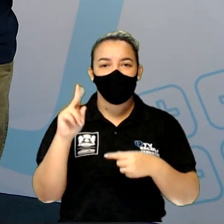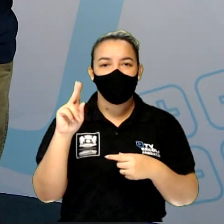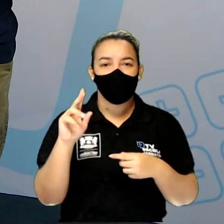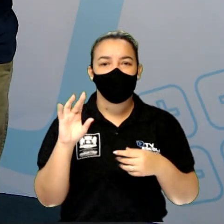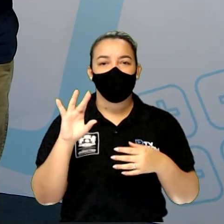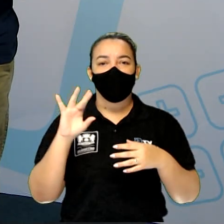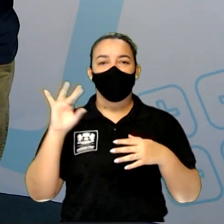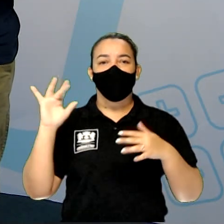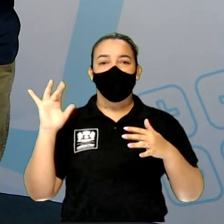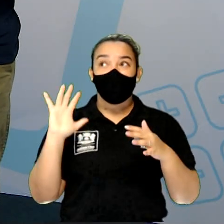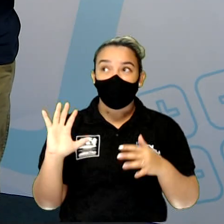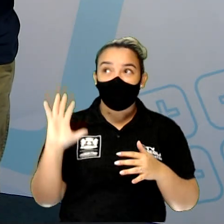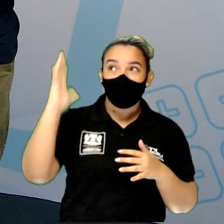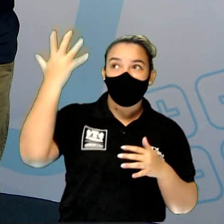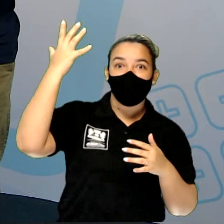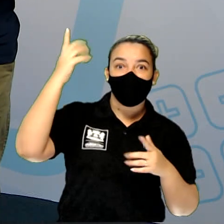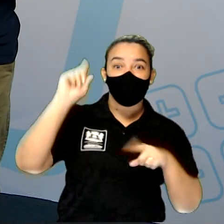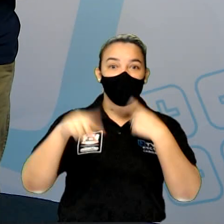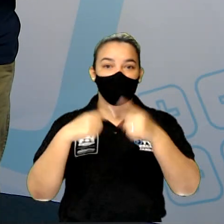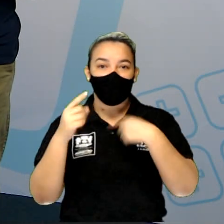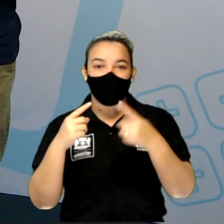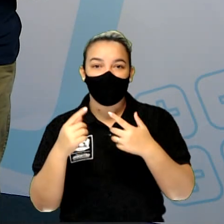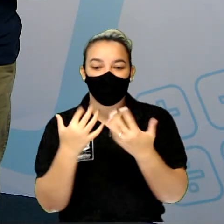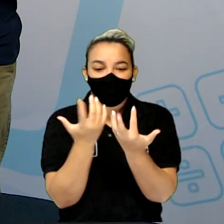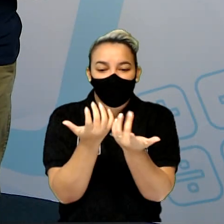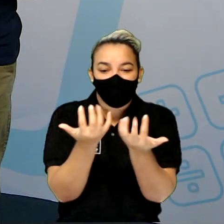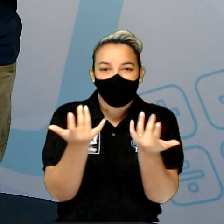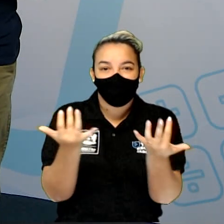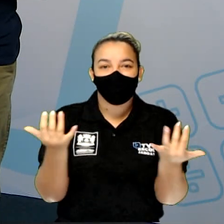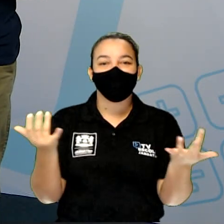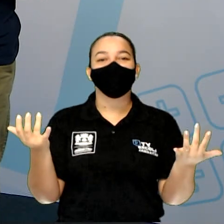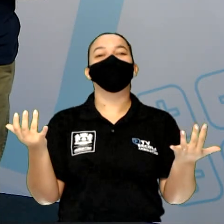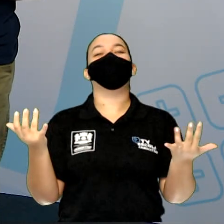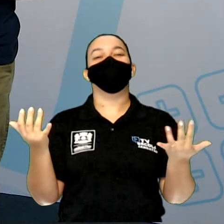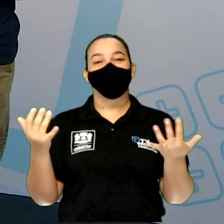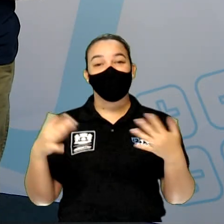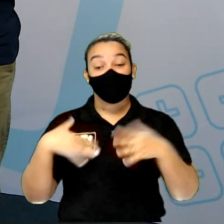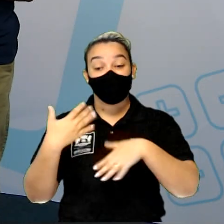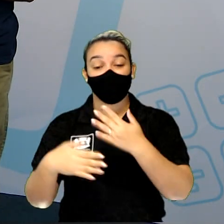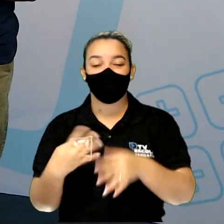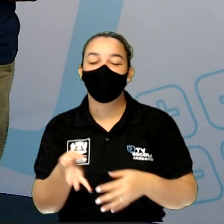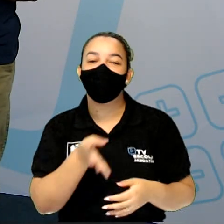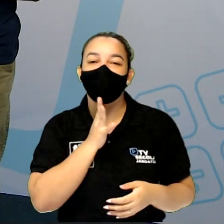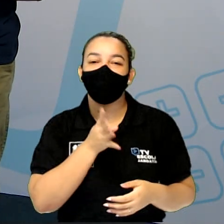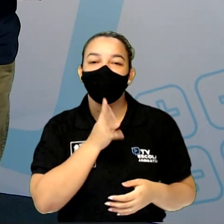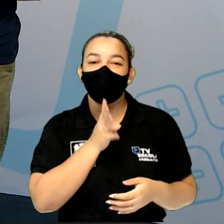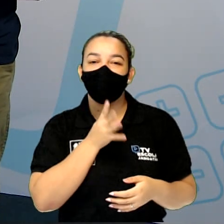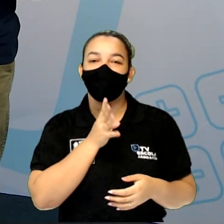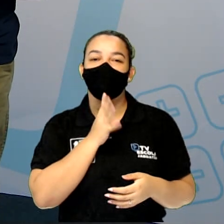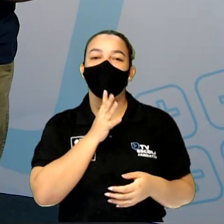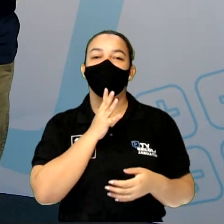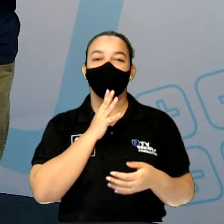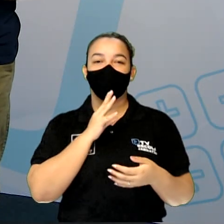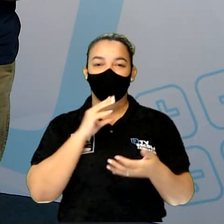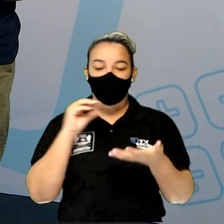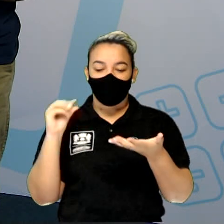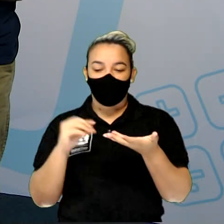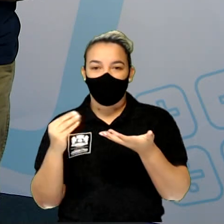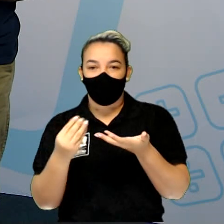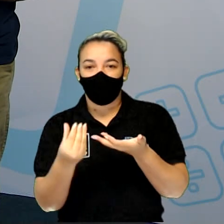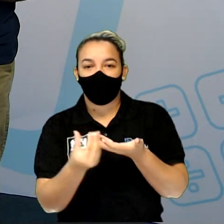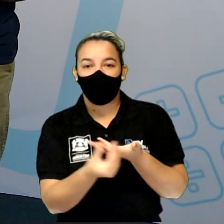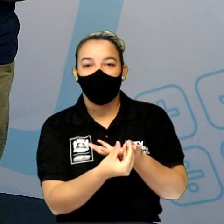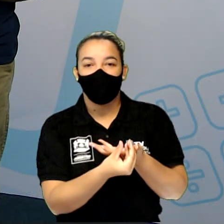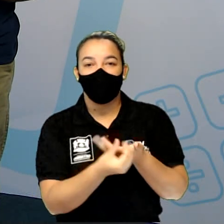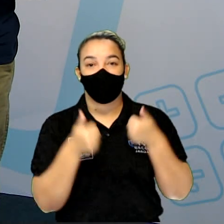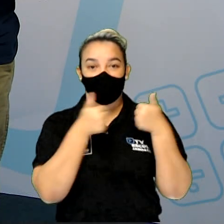clima e vegetação. E logo em seguida a gente começa o conhecimento desse continente no sentido sócio-econômico.